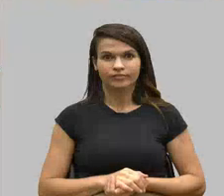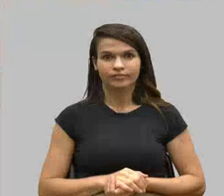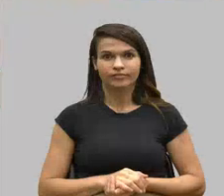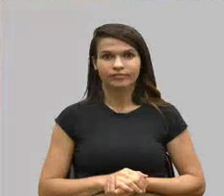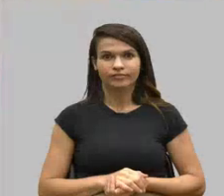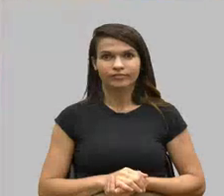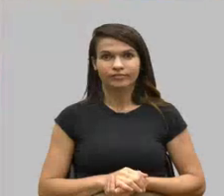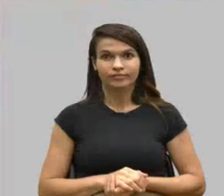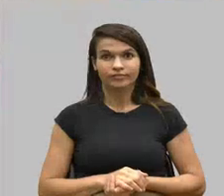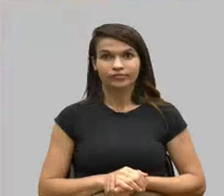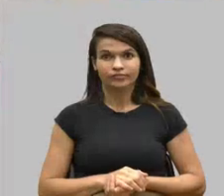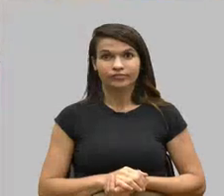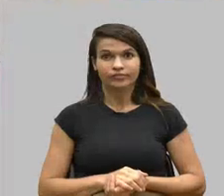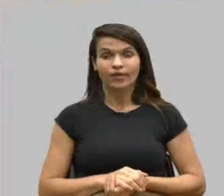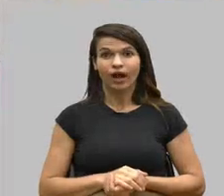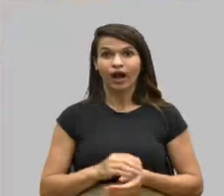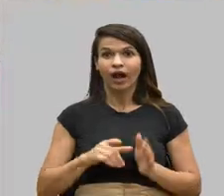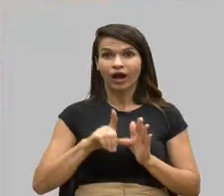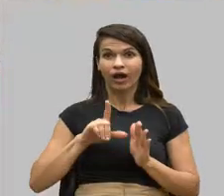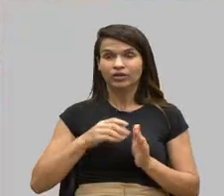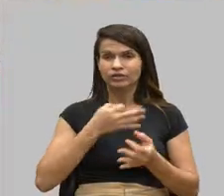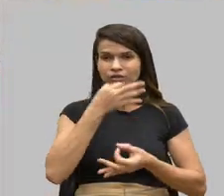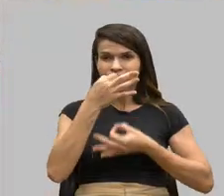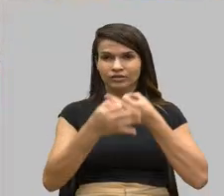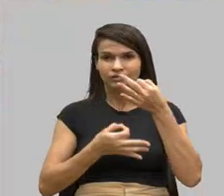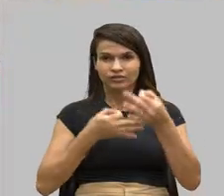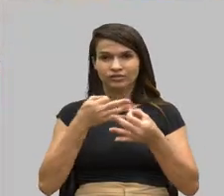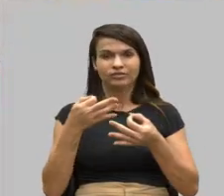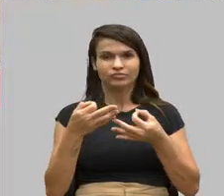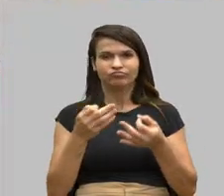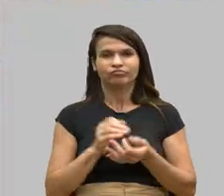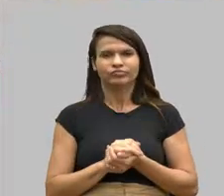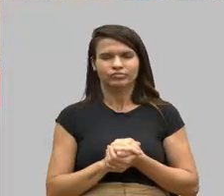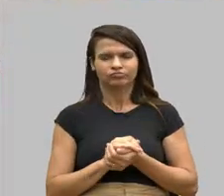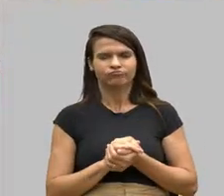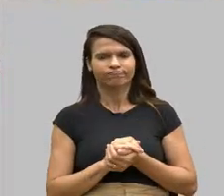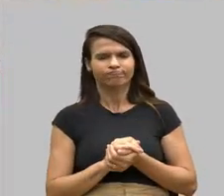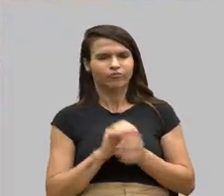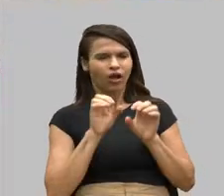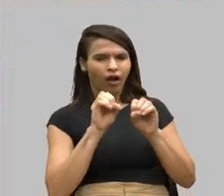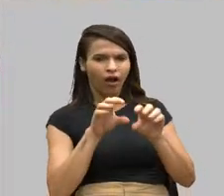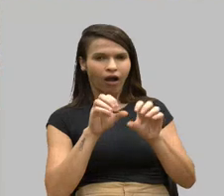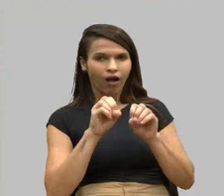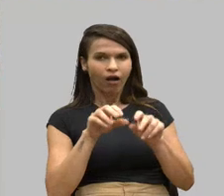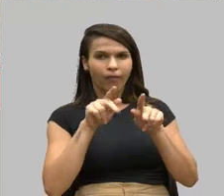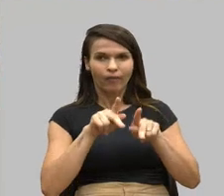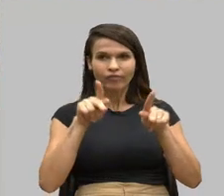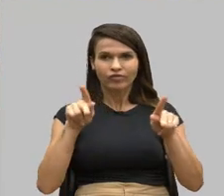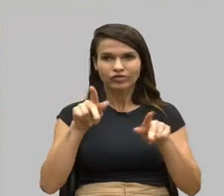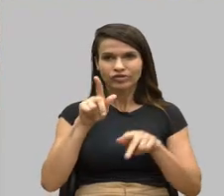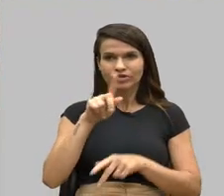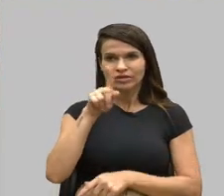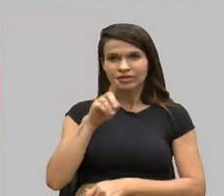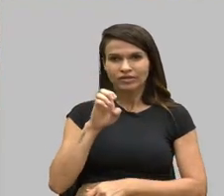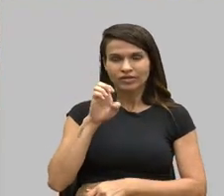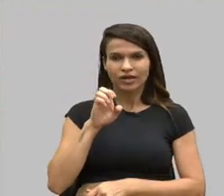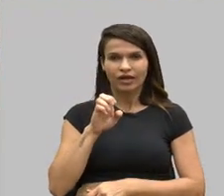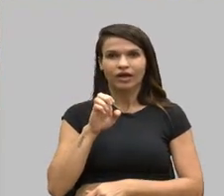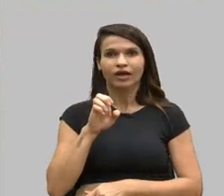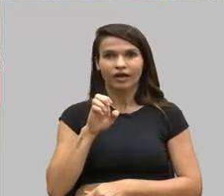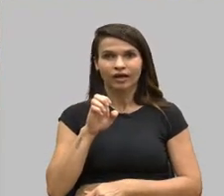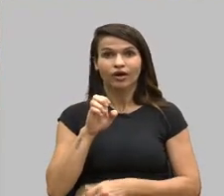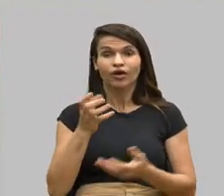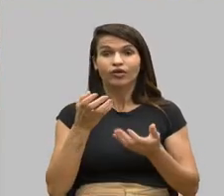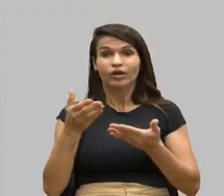Antes de comentar essa bela aula que o nosso deputado deu aqui, o professor José Guilherme, queria convidar